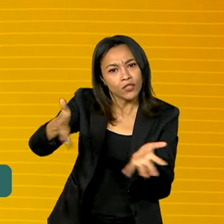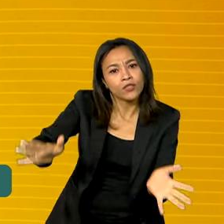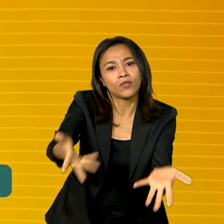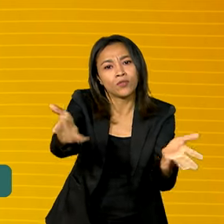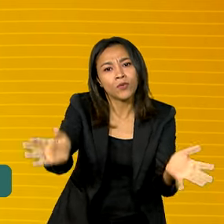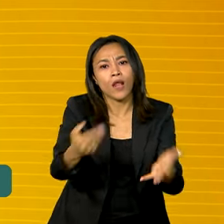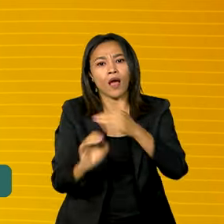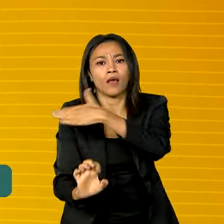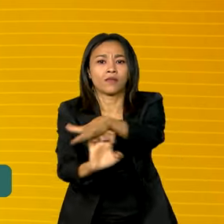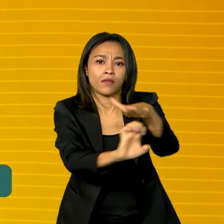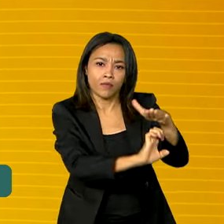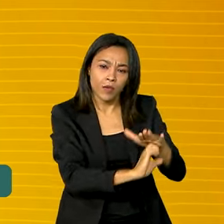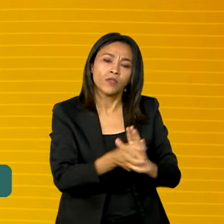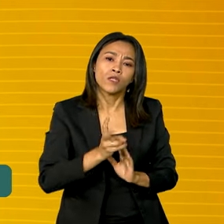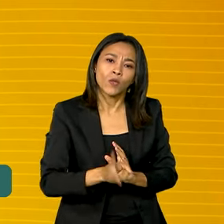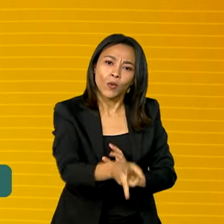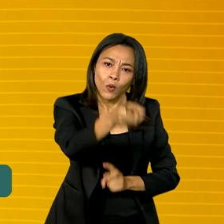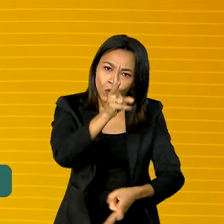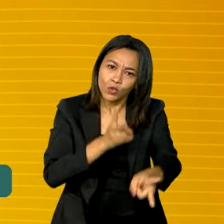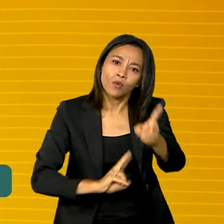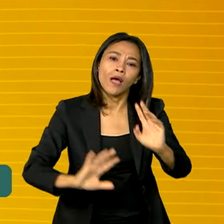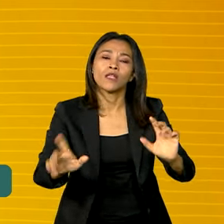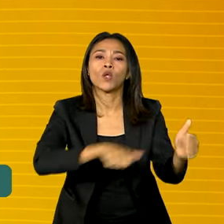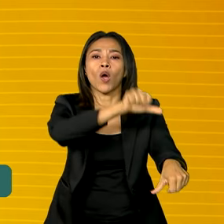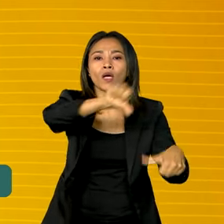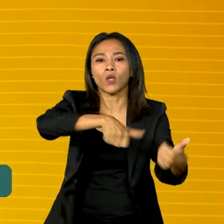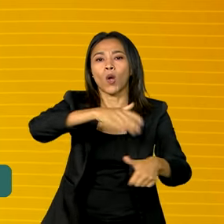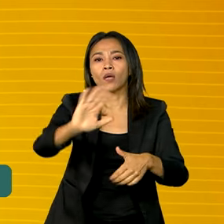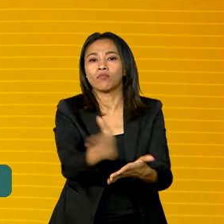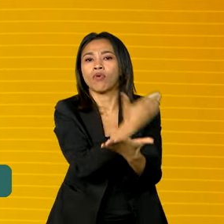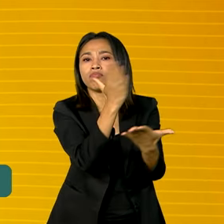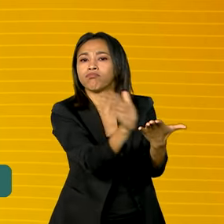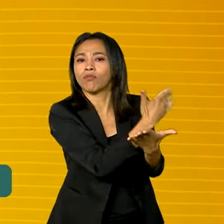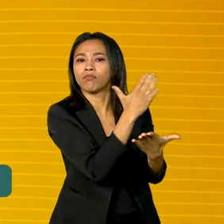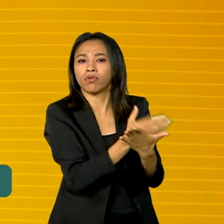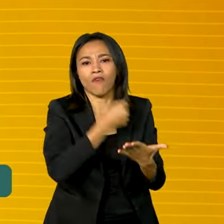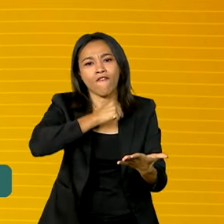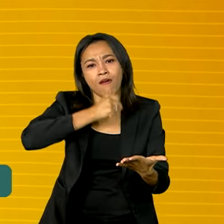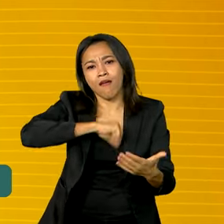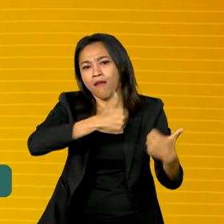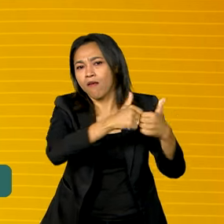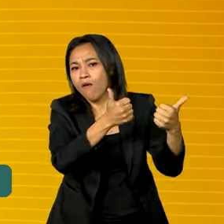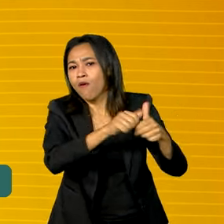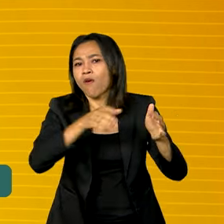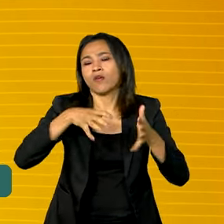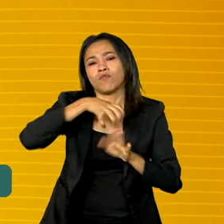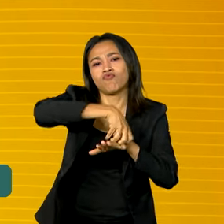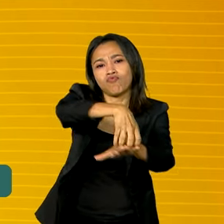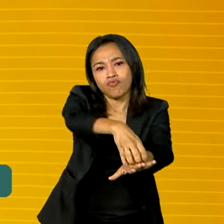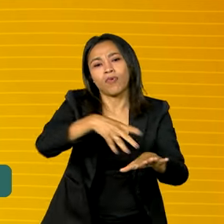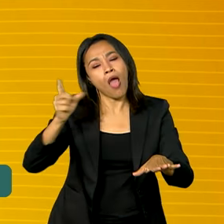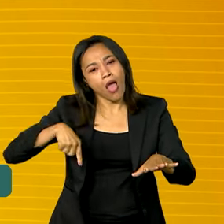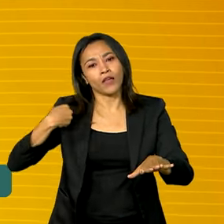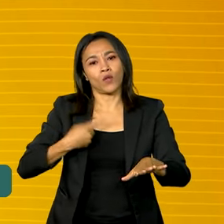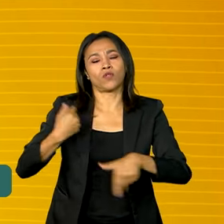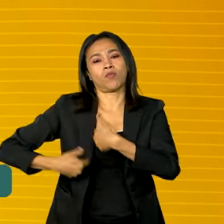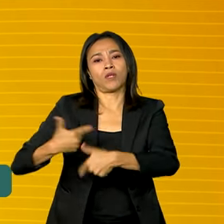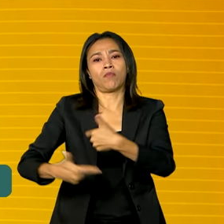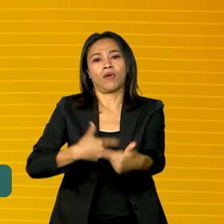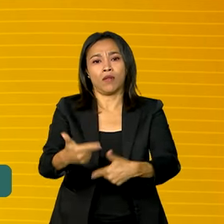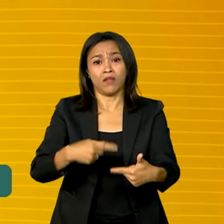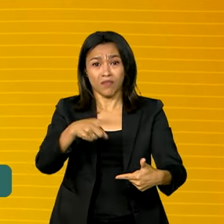para a gente permanentemente renovar. É o que nós estamos trabalhando nesse momento. Isso vai